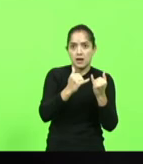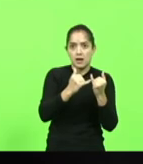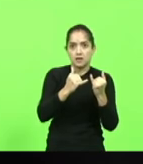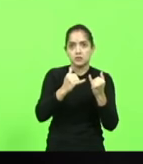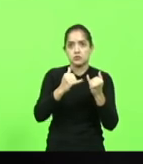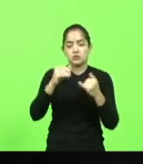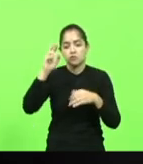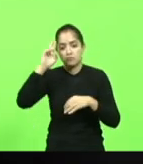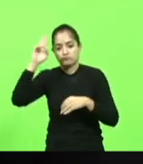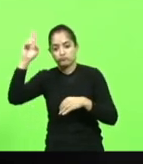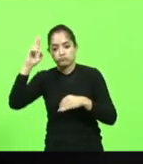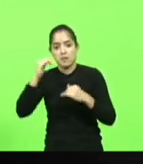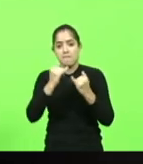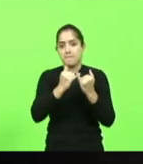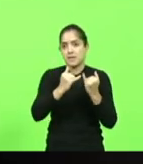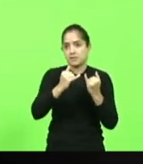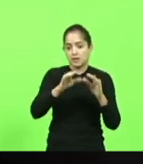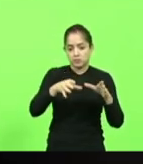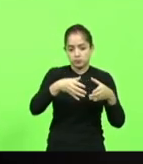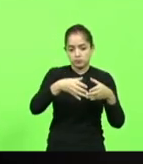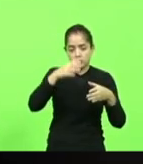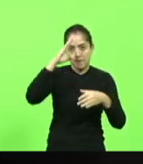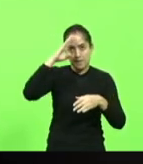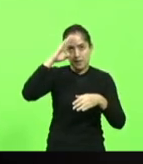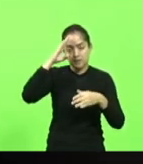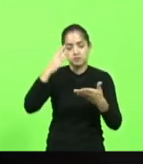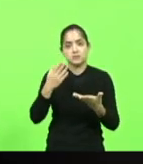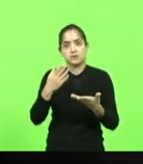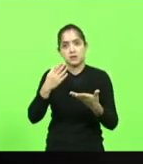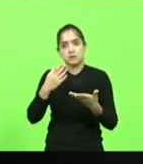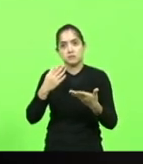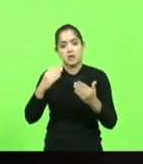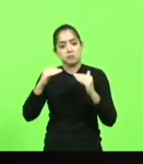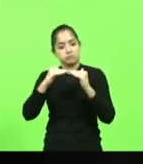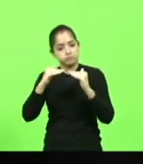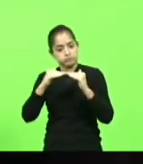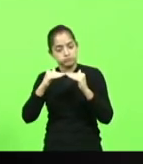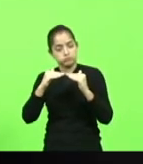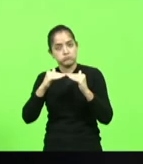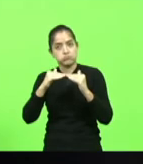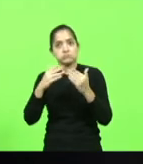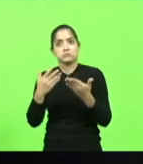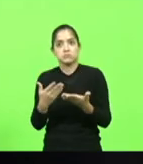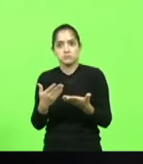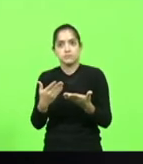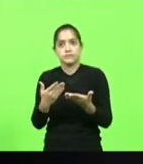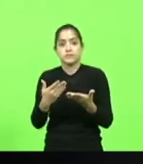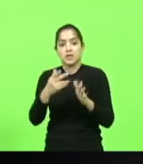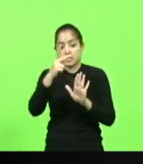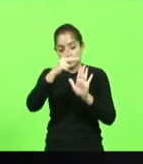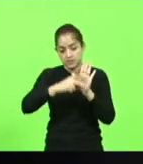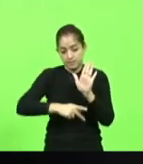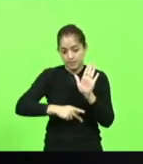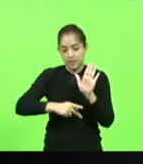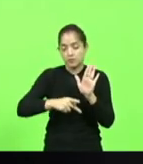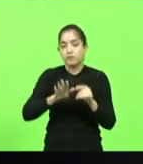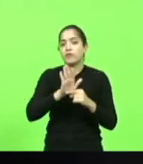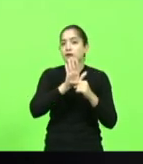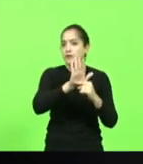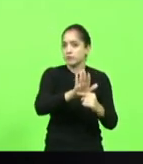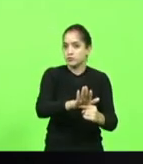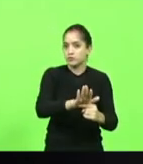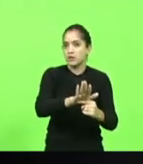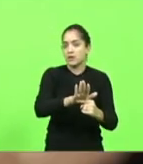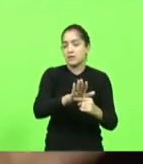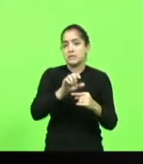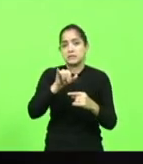praça para daí a gente chegar a um consenso que não que realmente esse plano vai beneficiar das praças se